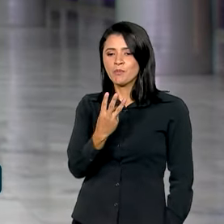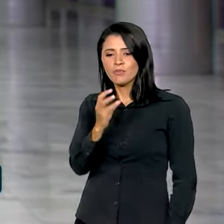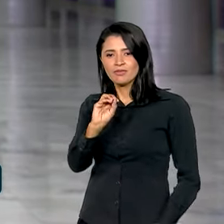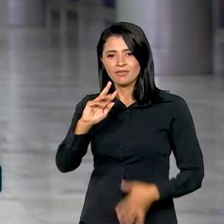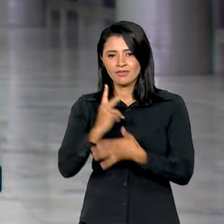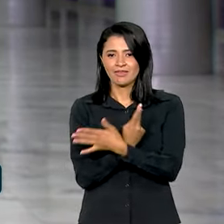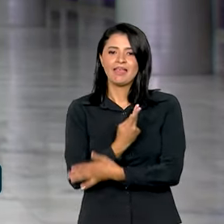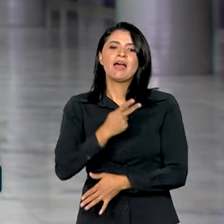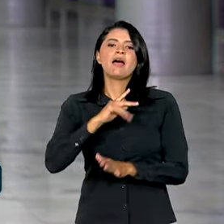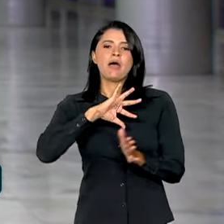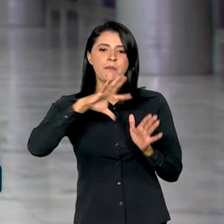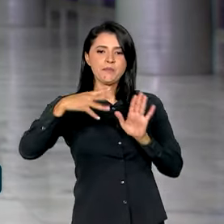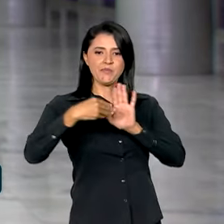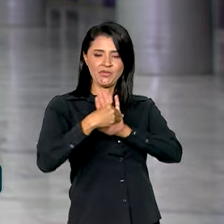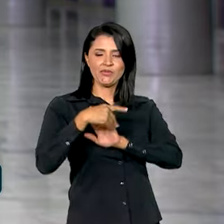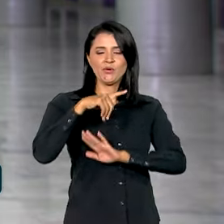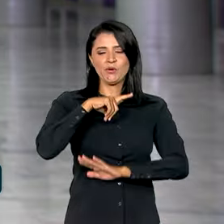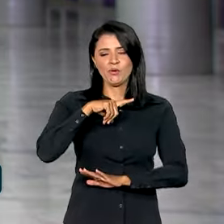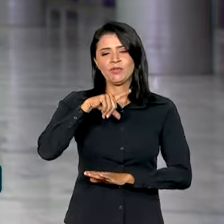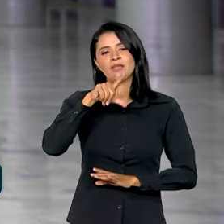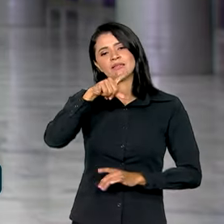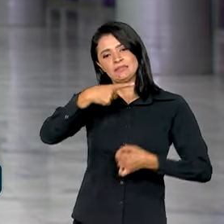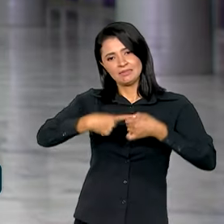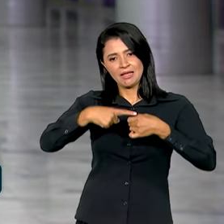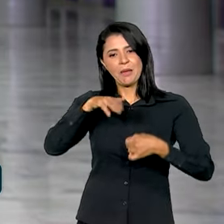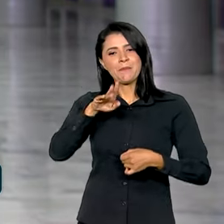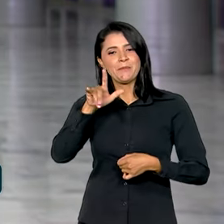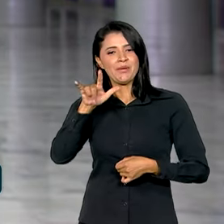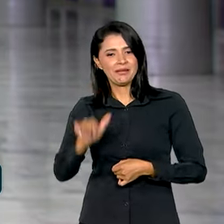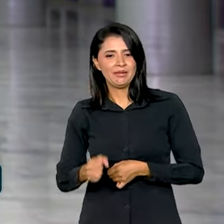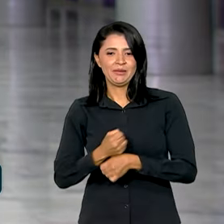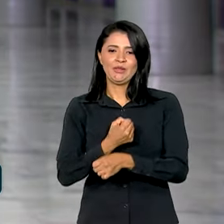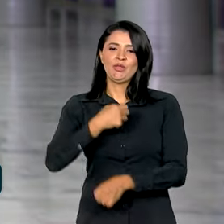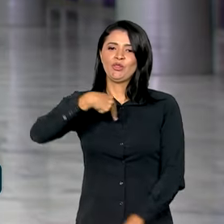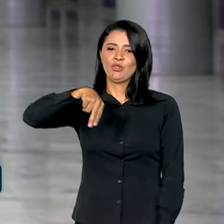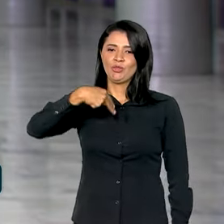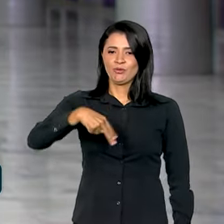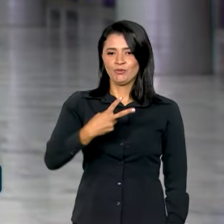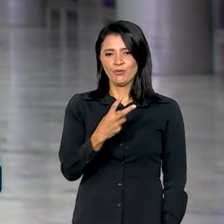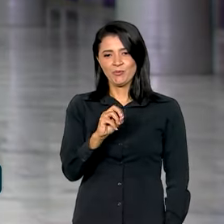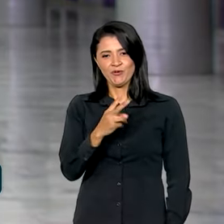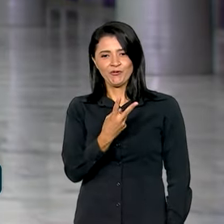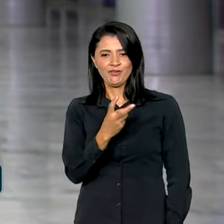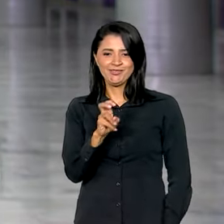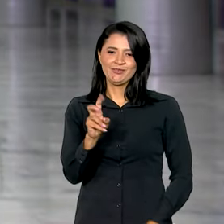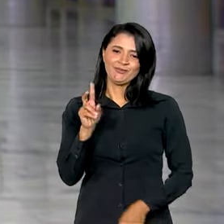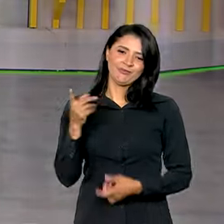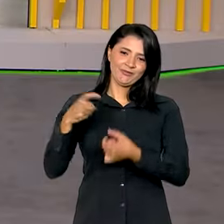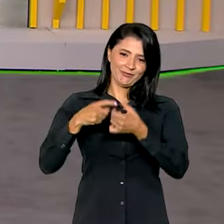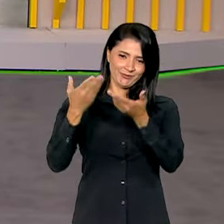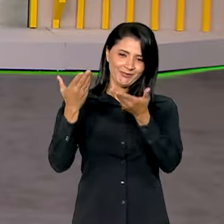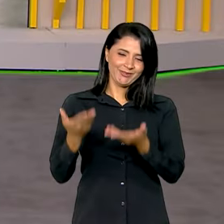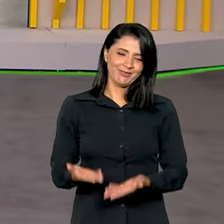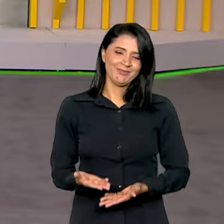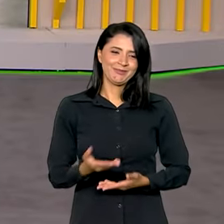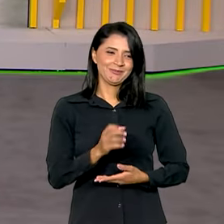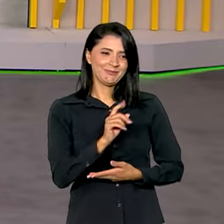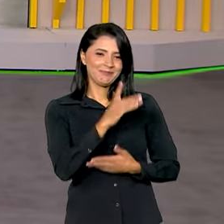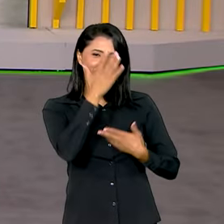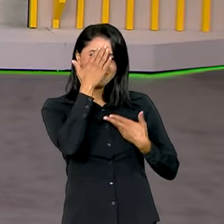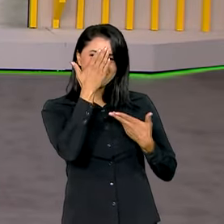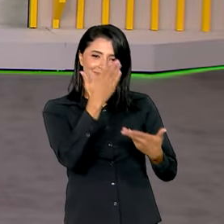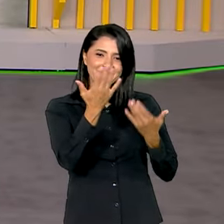na Amazônia, na cidade de Belém, no Pará, em novembro de 2025. Volto com você, Carol. Ok, Gabi.